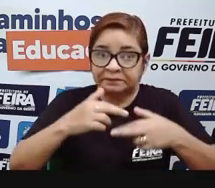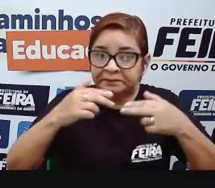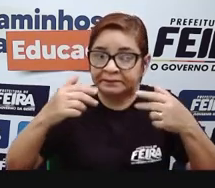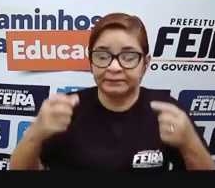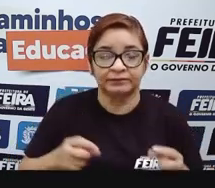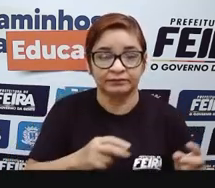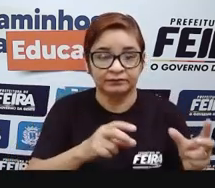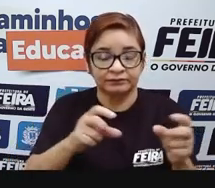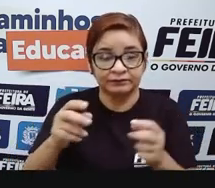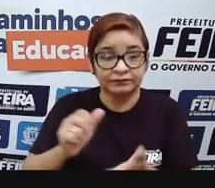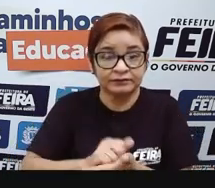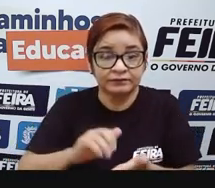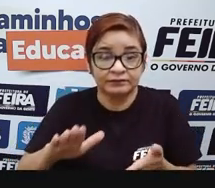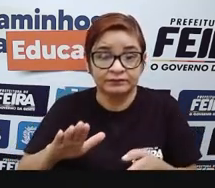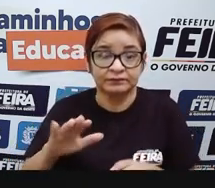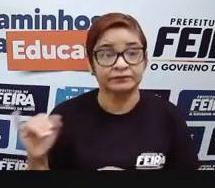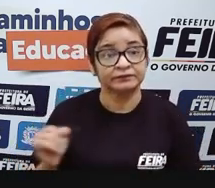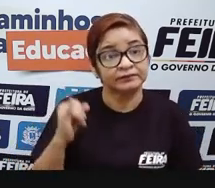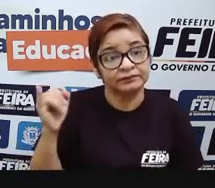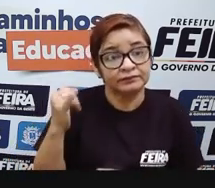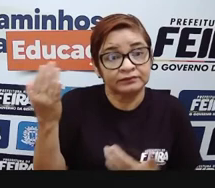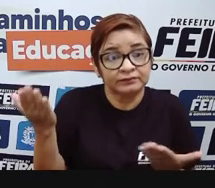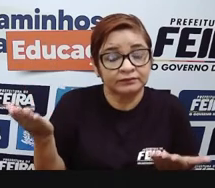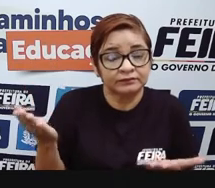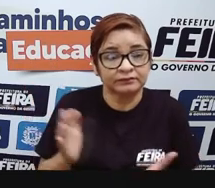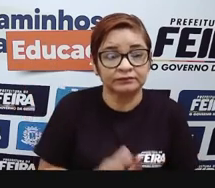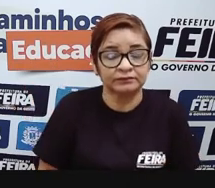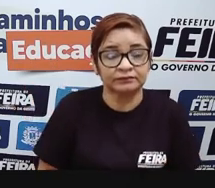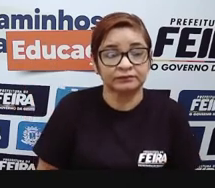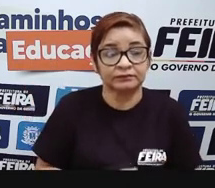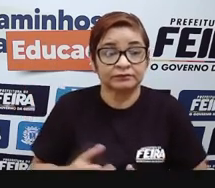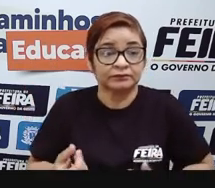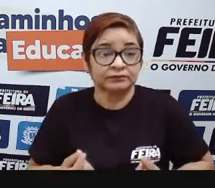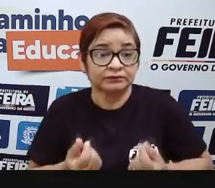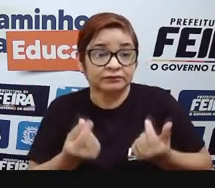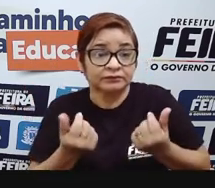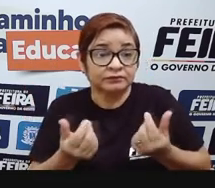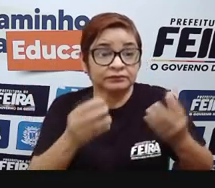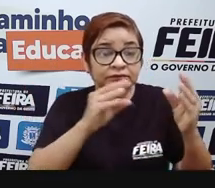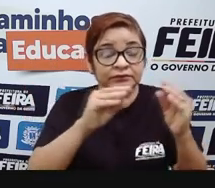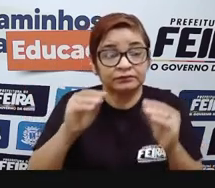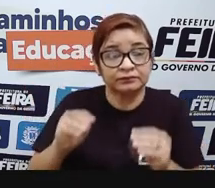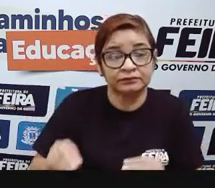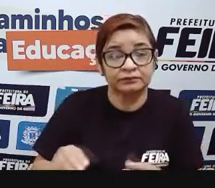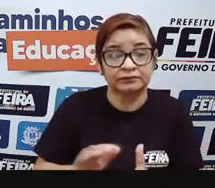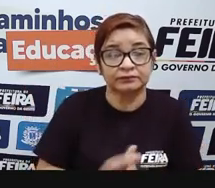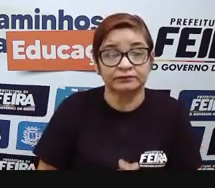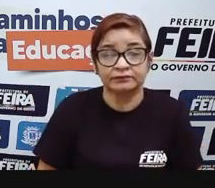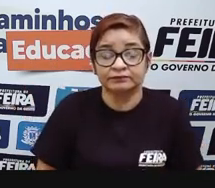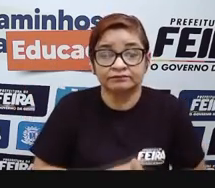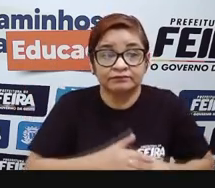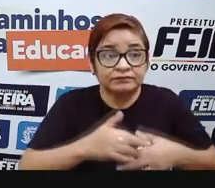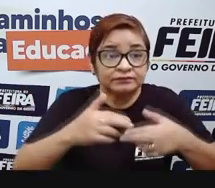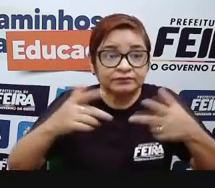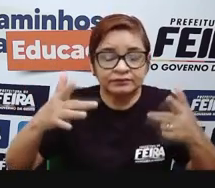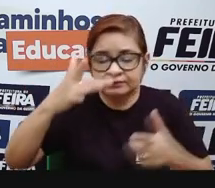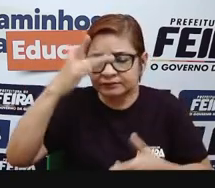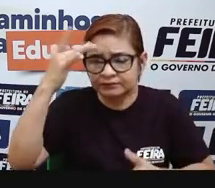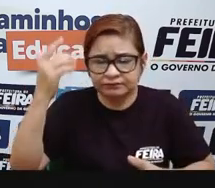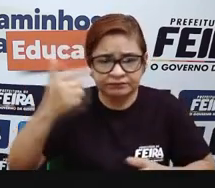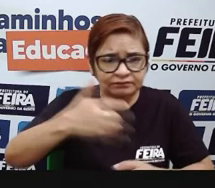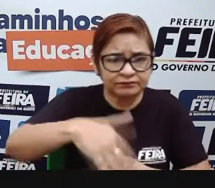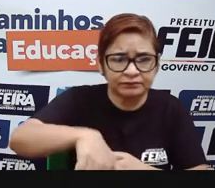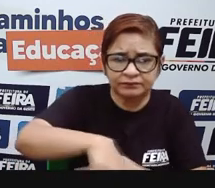características da nossa cidade é justamente esse comércio mesmo, né, esse comércio informal. Não é uma loja física, mas é aquelas pessoas que, o